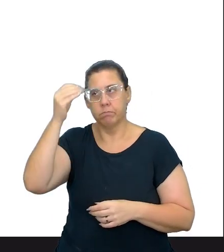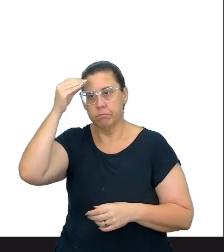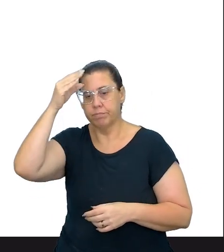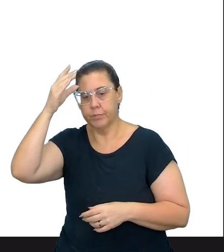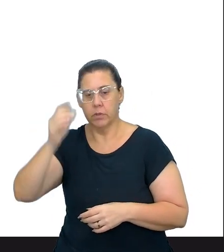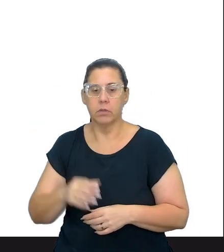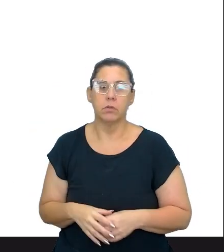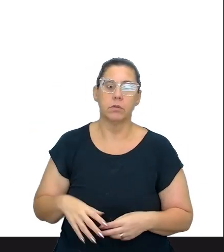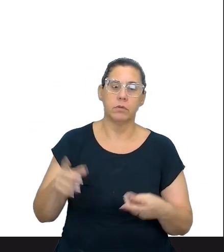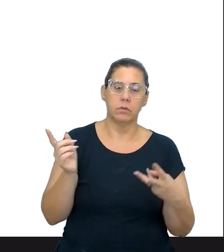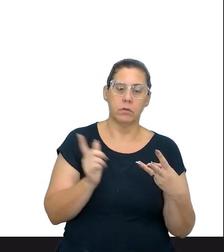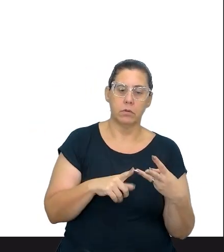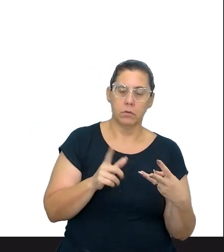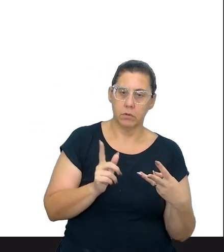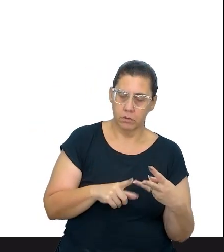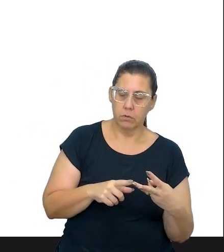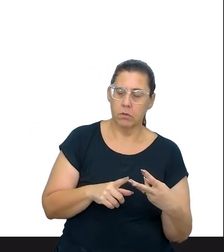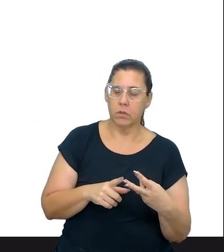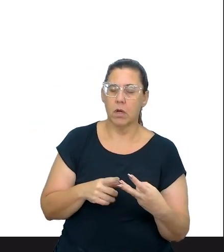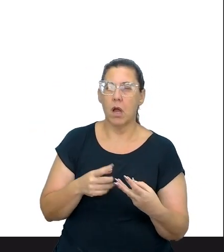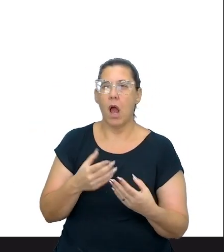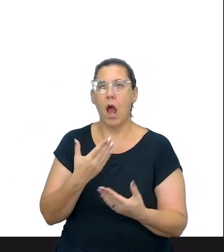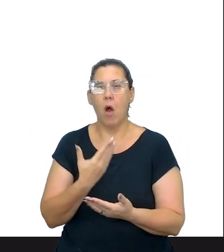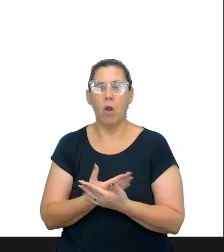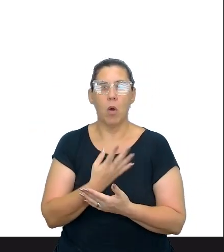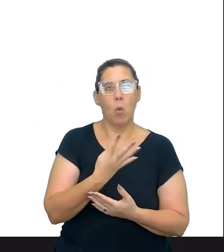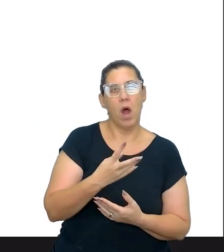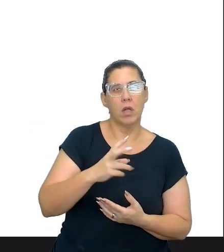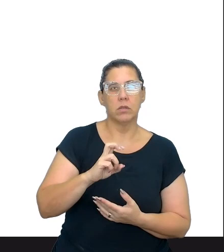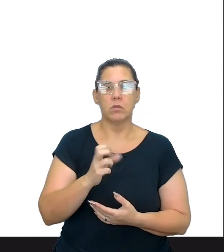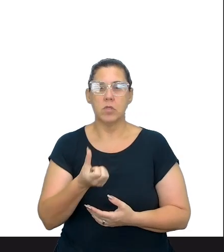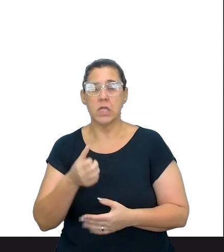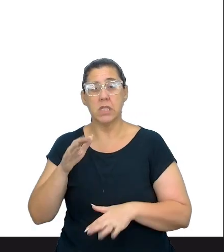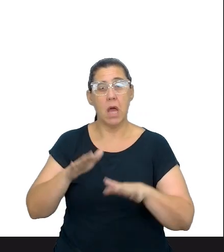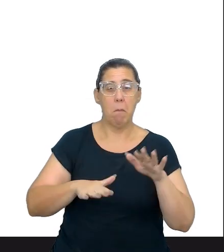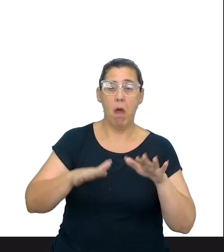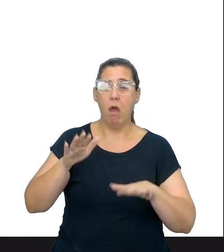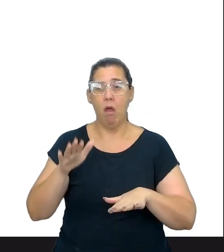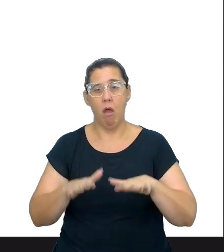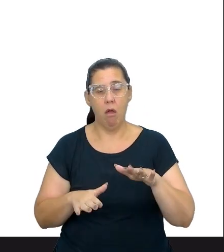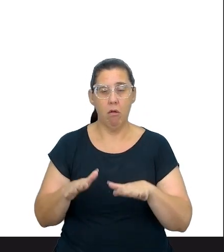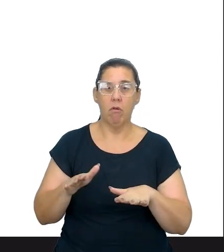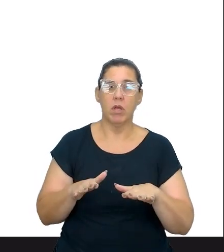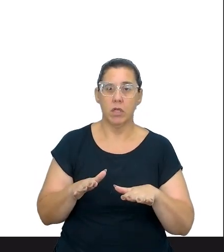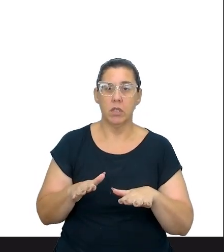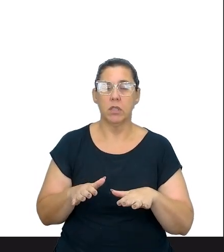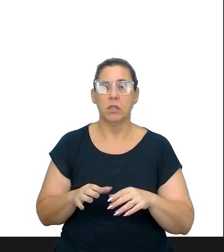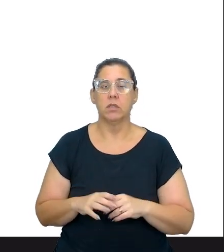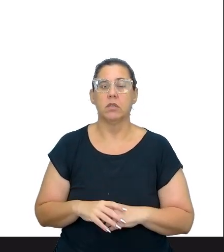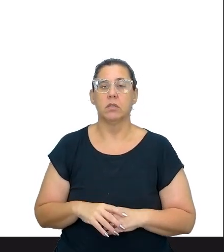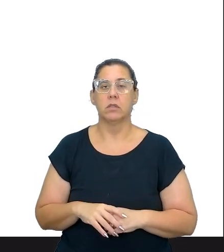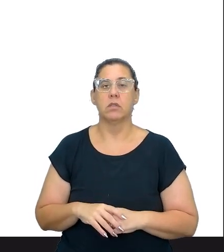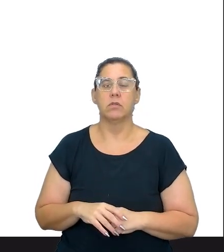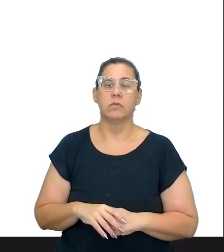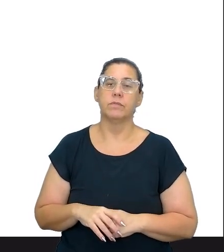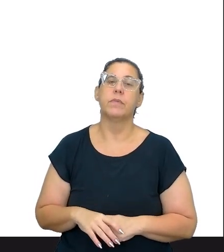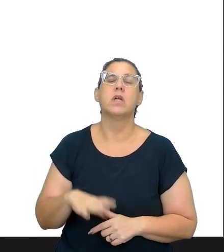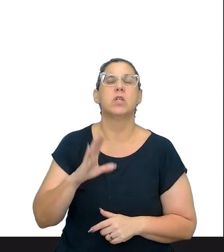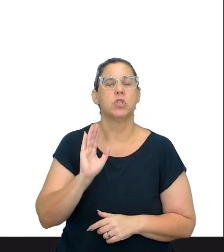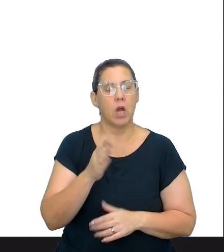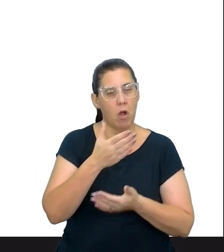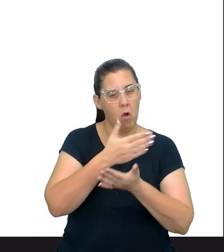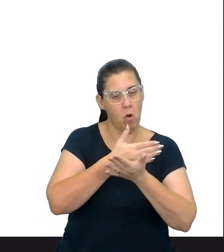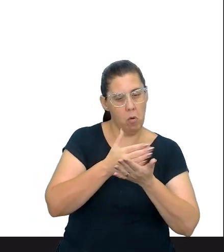prévios, depois lá para a aula 4, 5 ou 6, dependendo do tipo, da intencionalidade daquela sequência, já